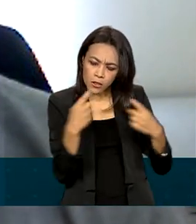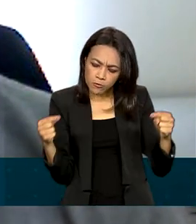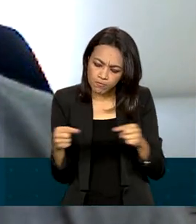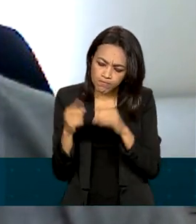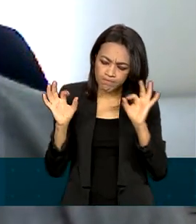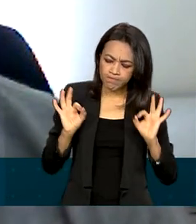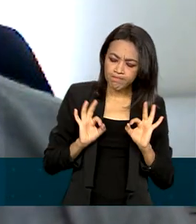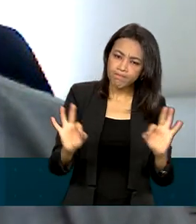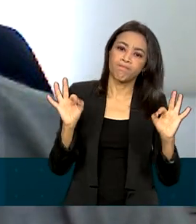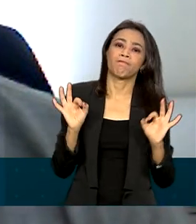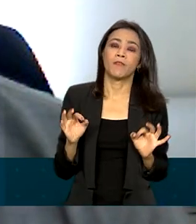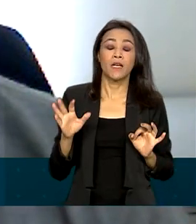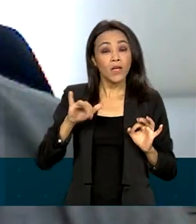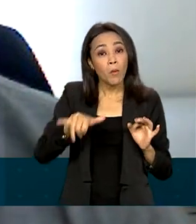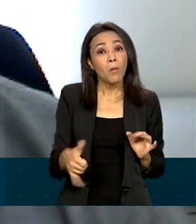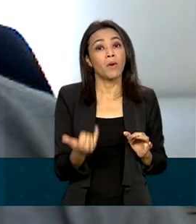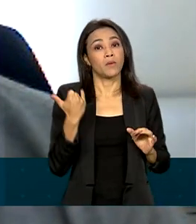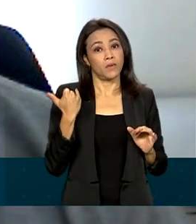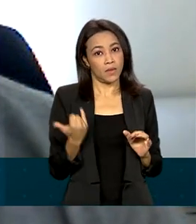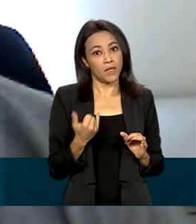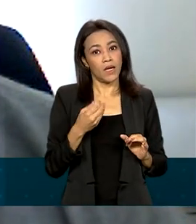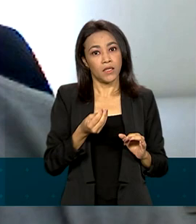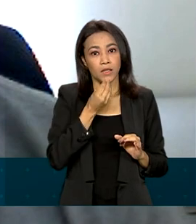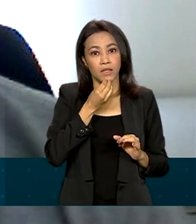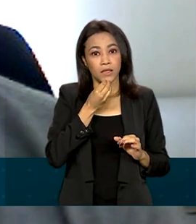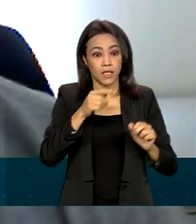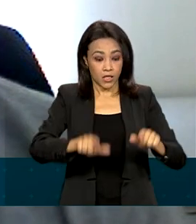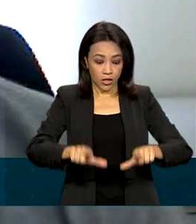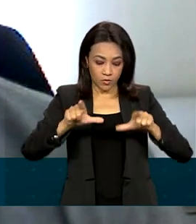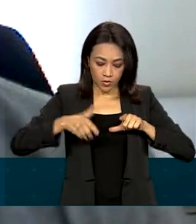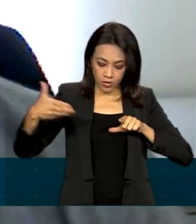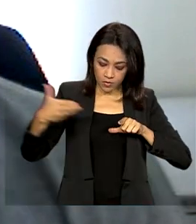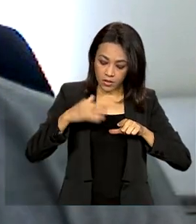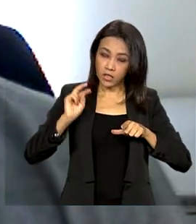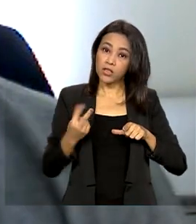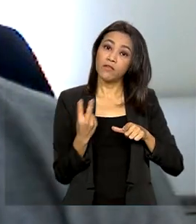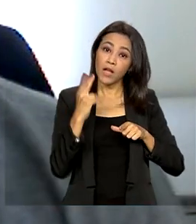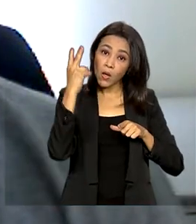oportunidade que eu tenho de, com o meu diploma, ser mais valorizado no mercado de trabalho.